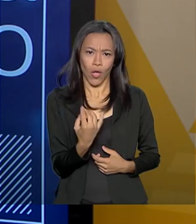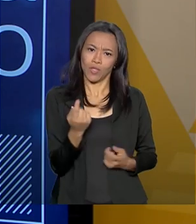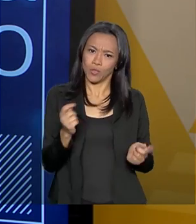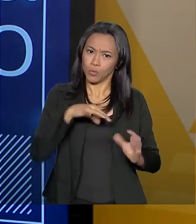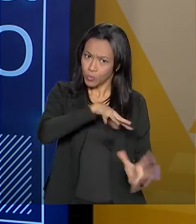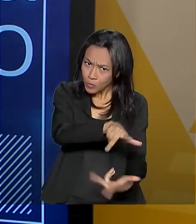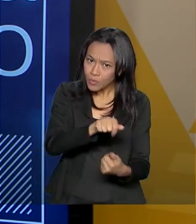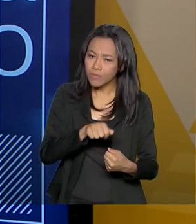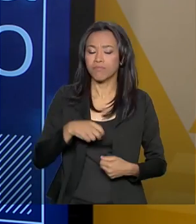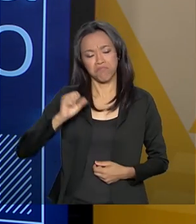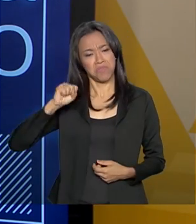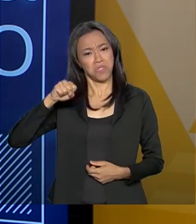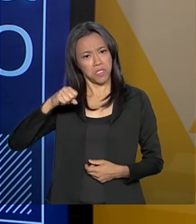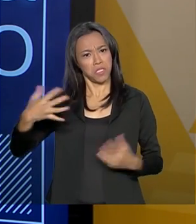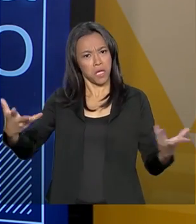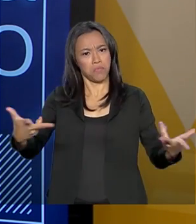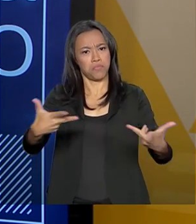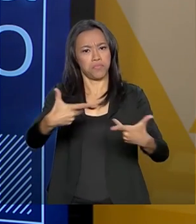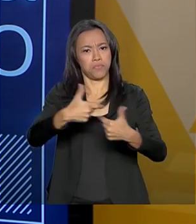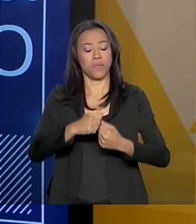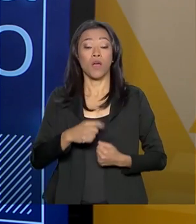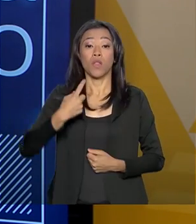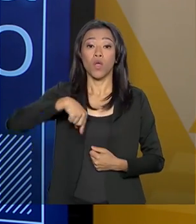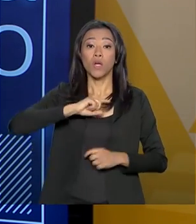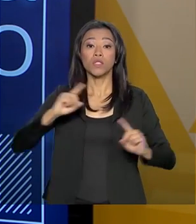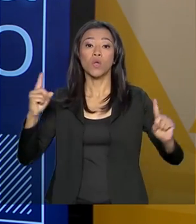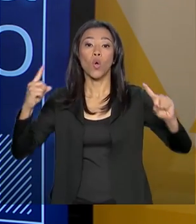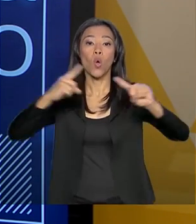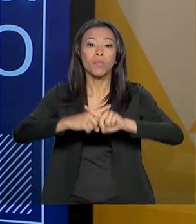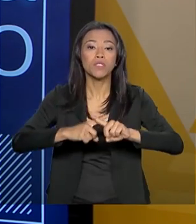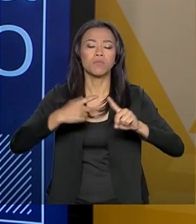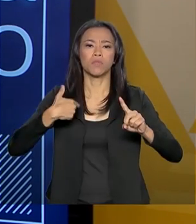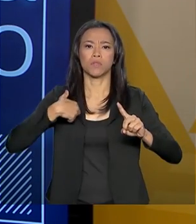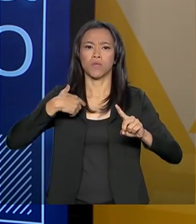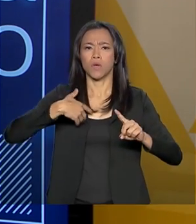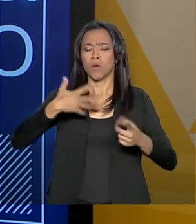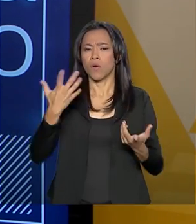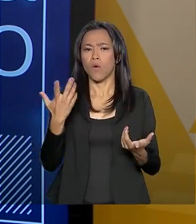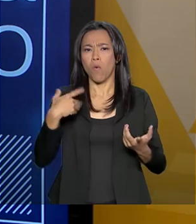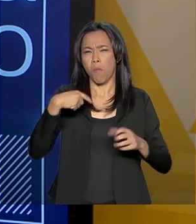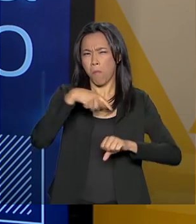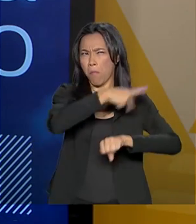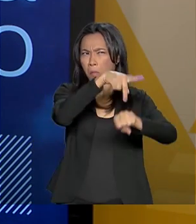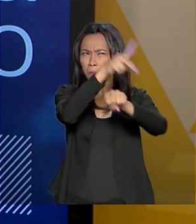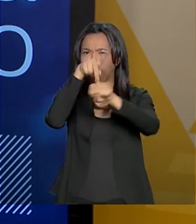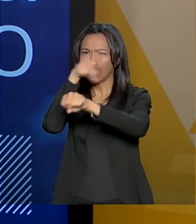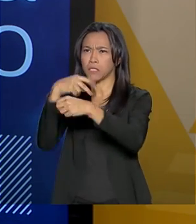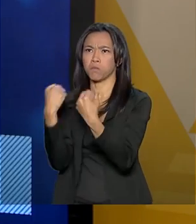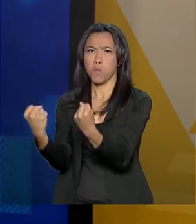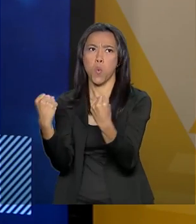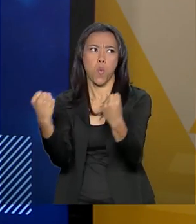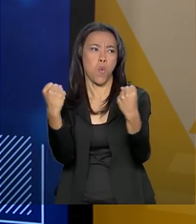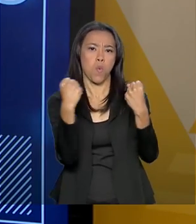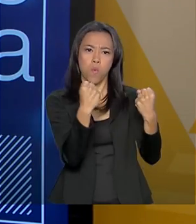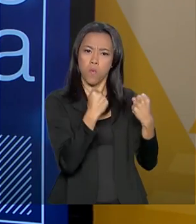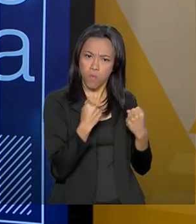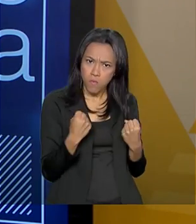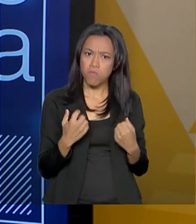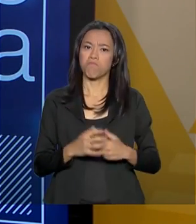muito eficiente. Nós competimos com os grandes produtores dos diferentes